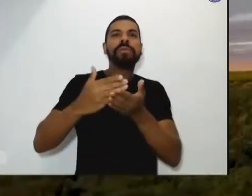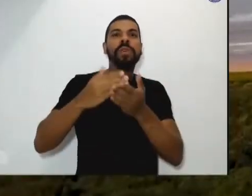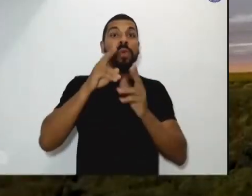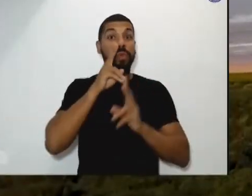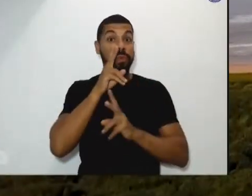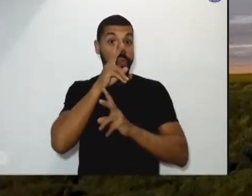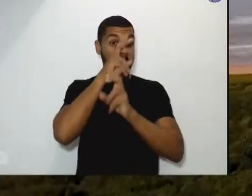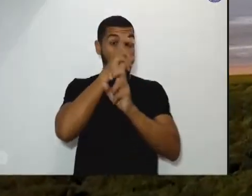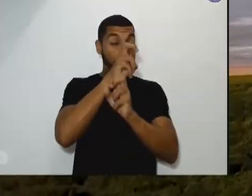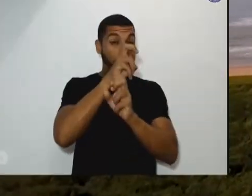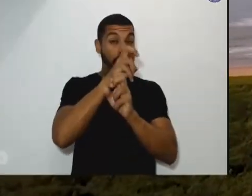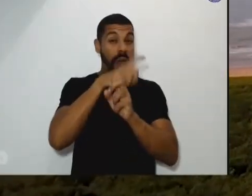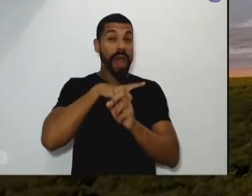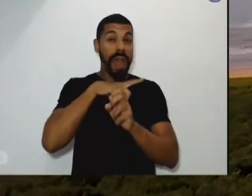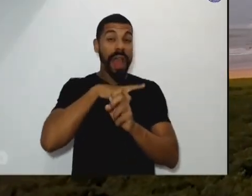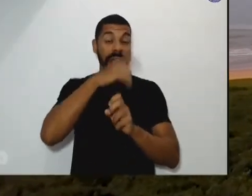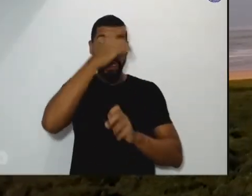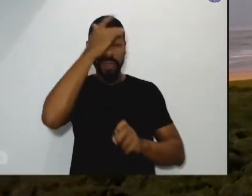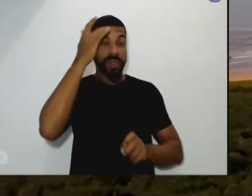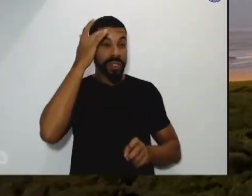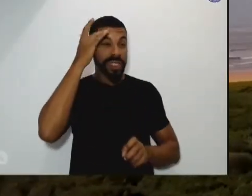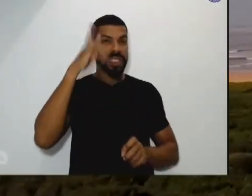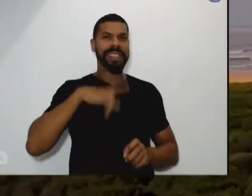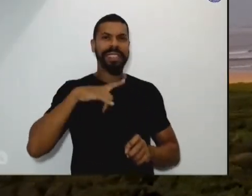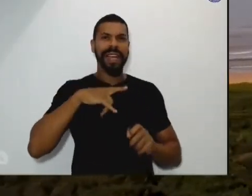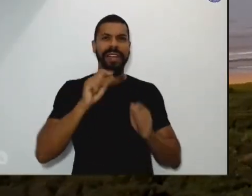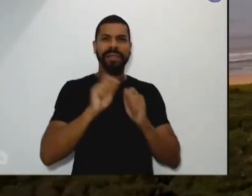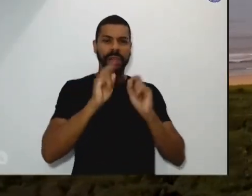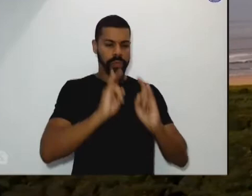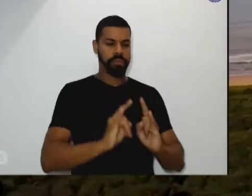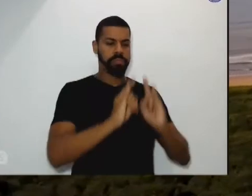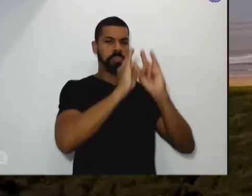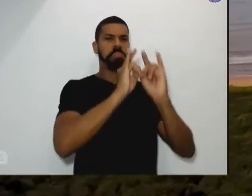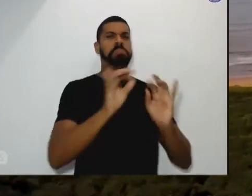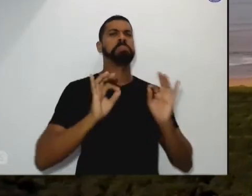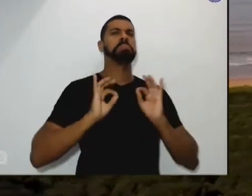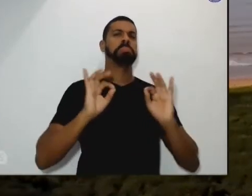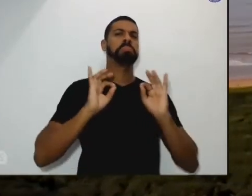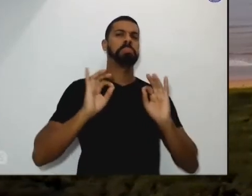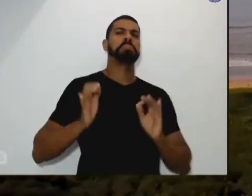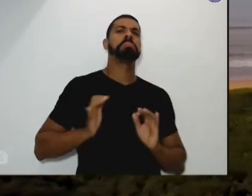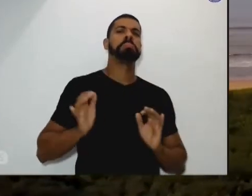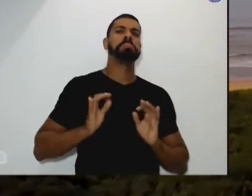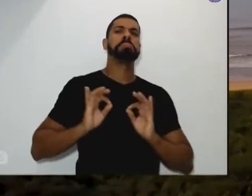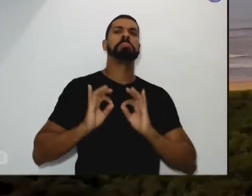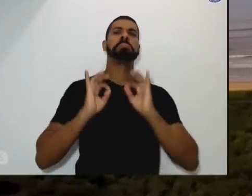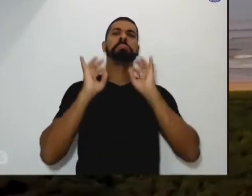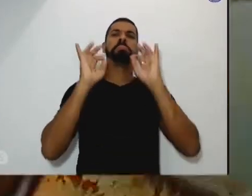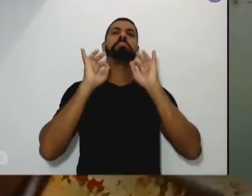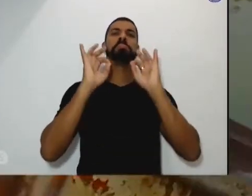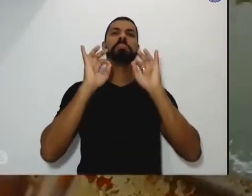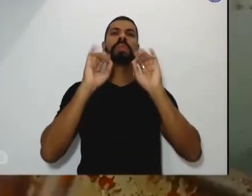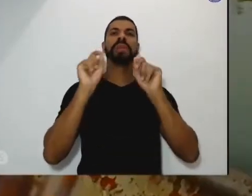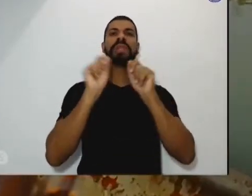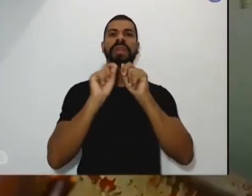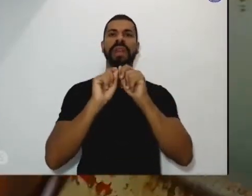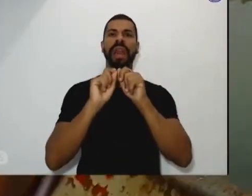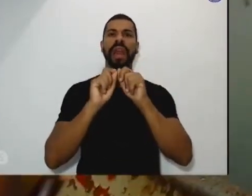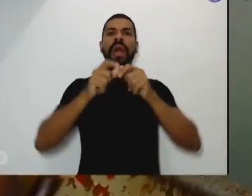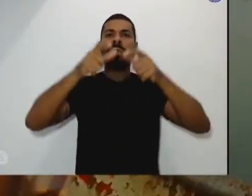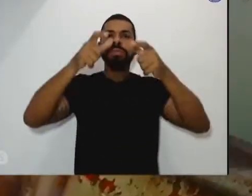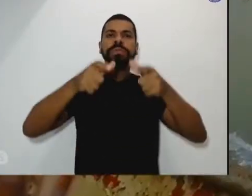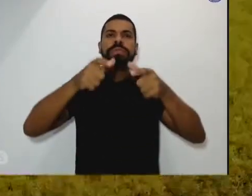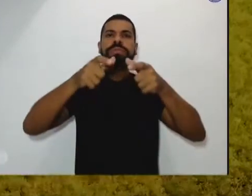onde tentaram construir um condomínio de luxo aqui na região, querer construir usina nuclear. E na